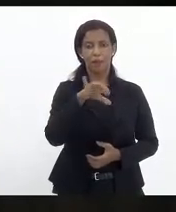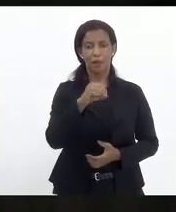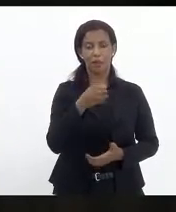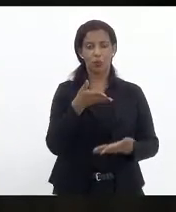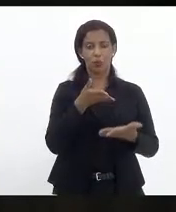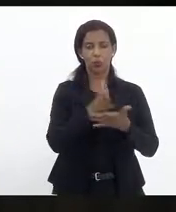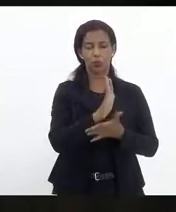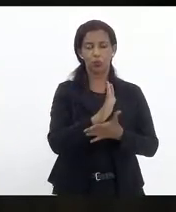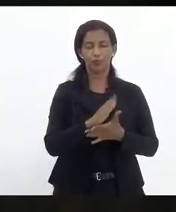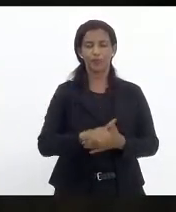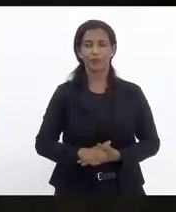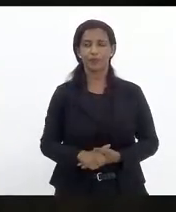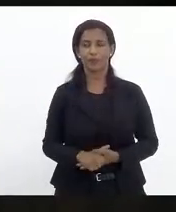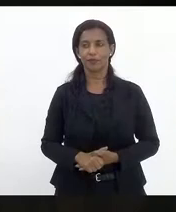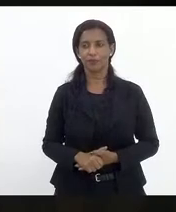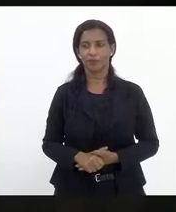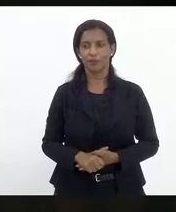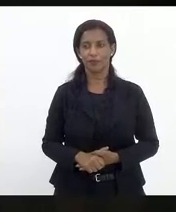aprovam, estão aprovados.